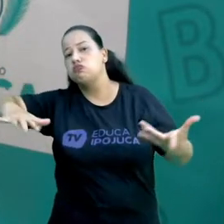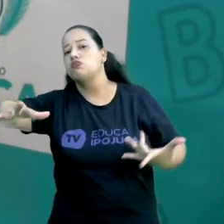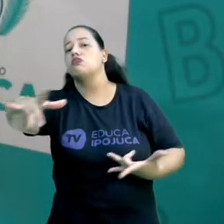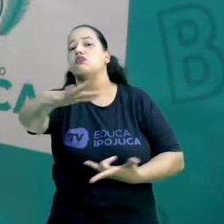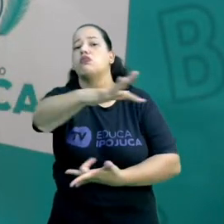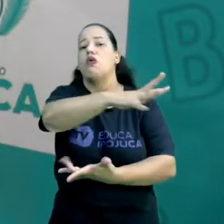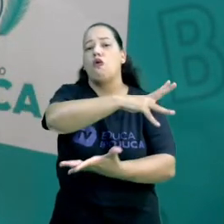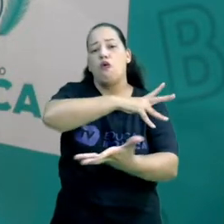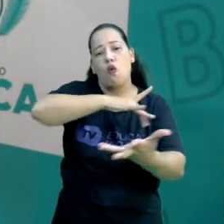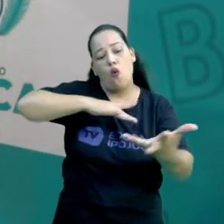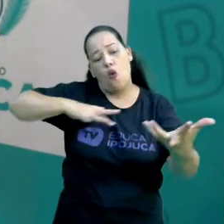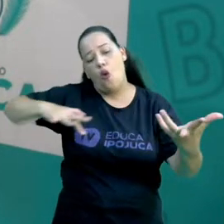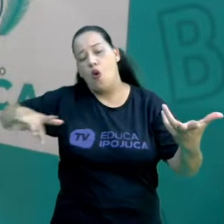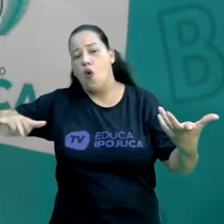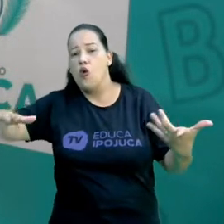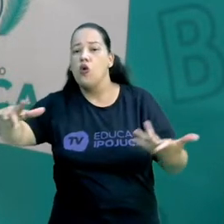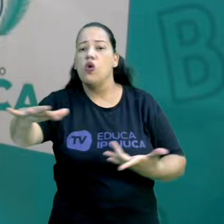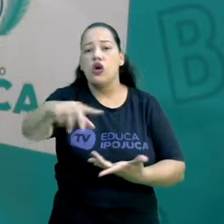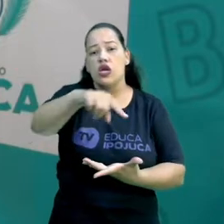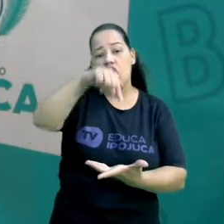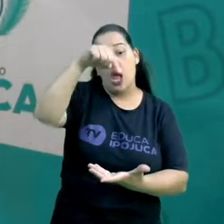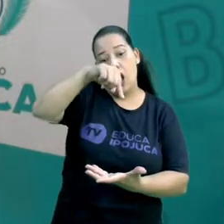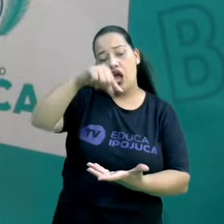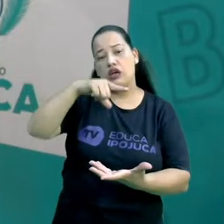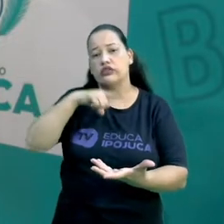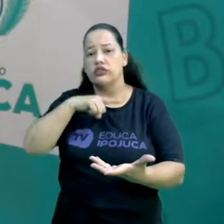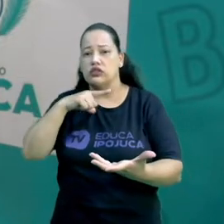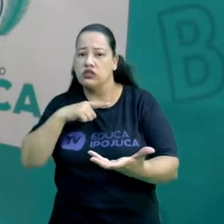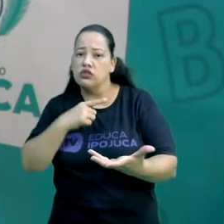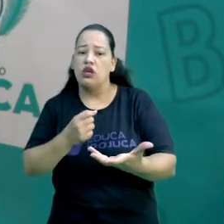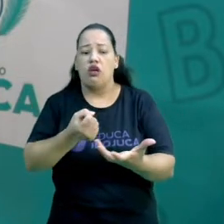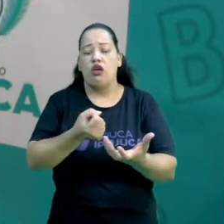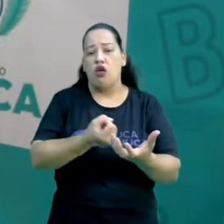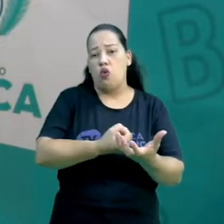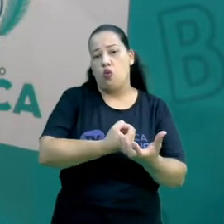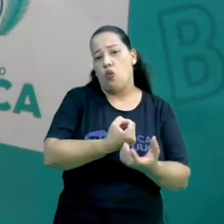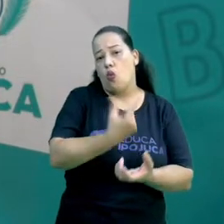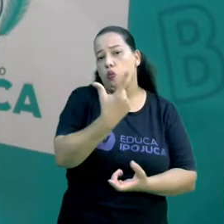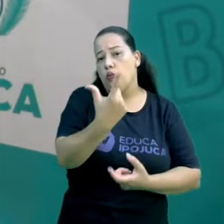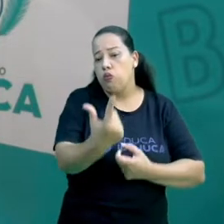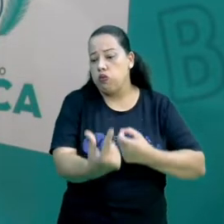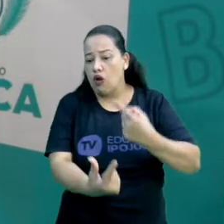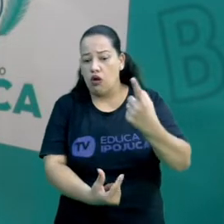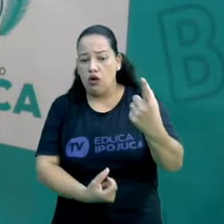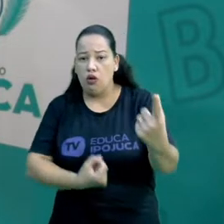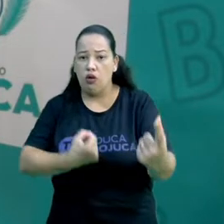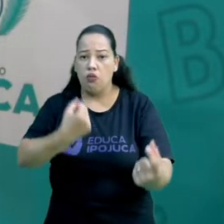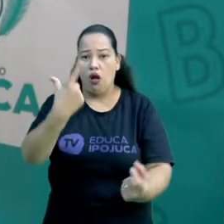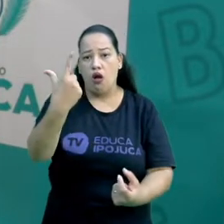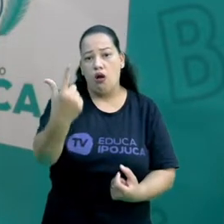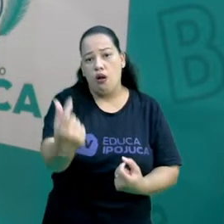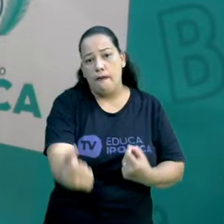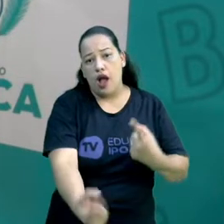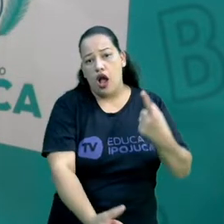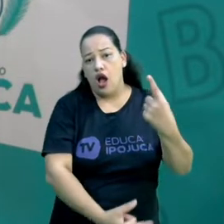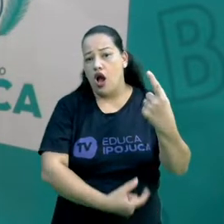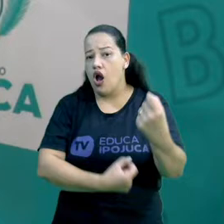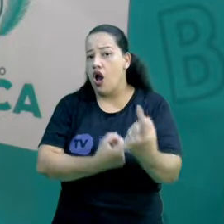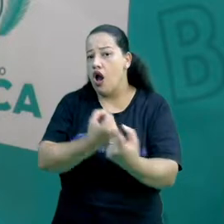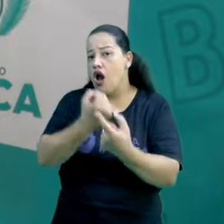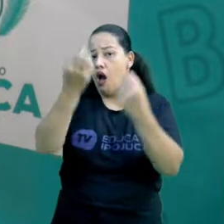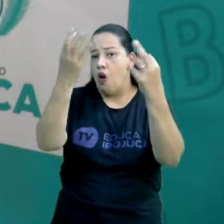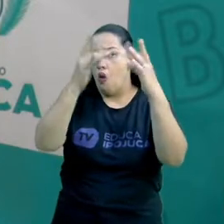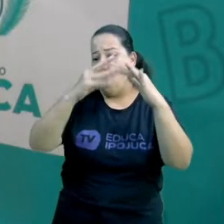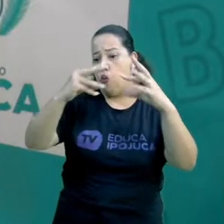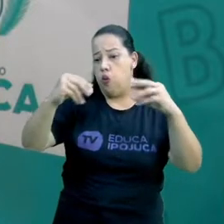a gerar substâncias, começou a gerar elementos, ela começou a gerar poeira